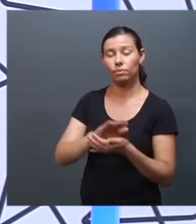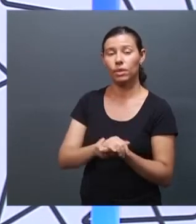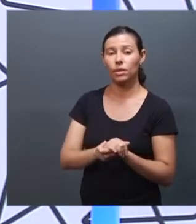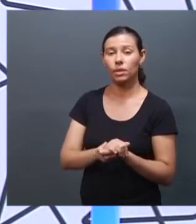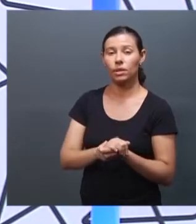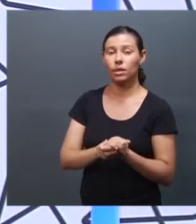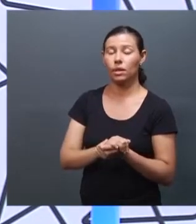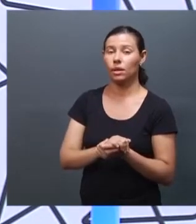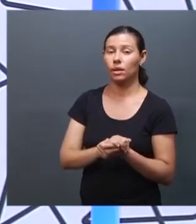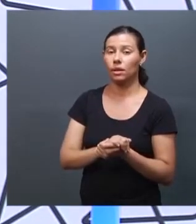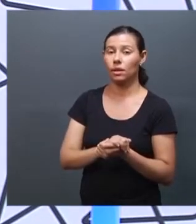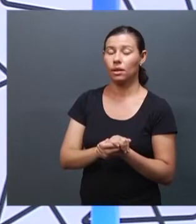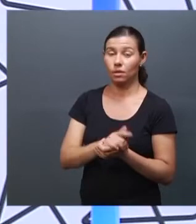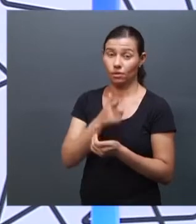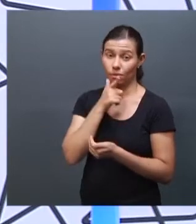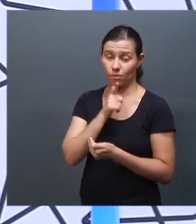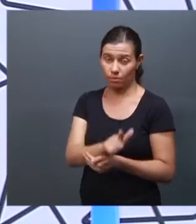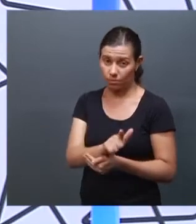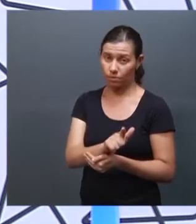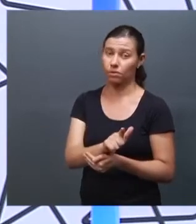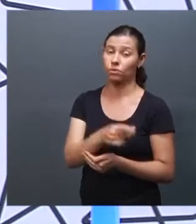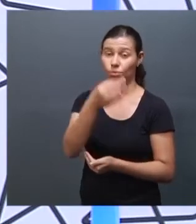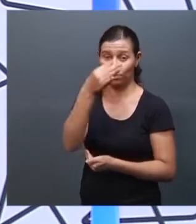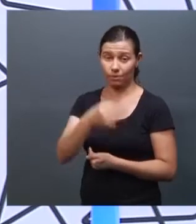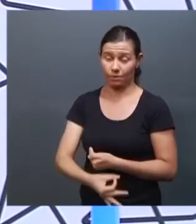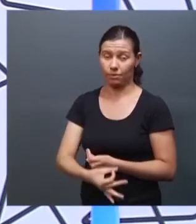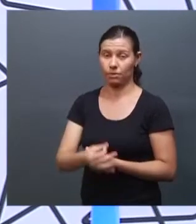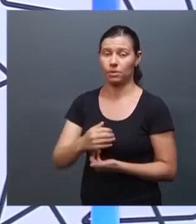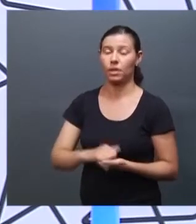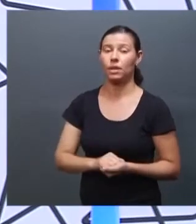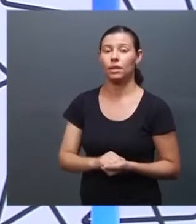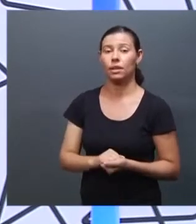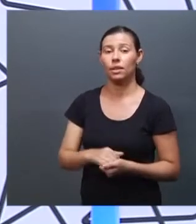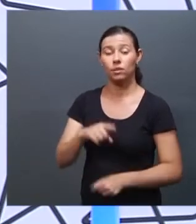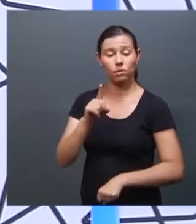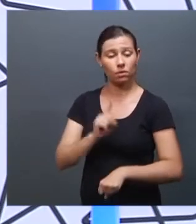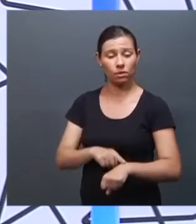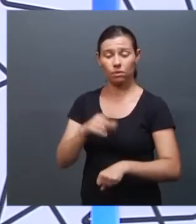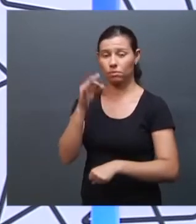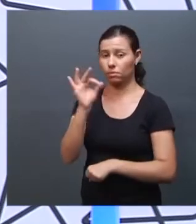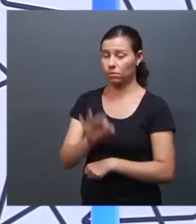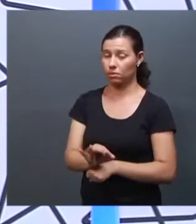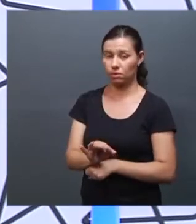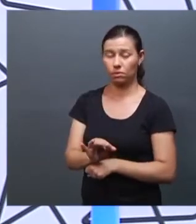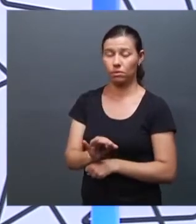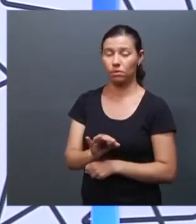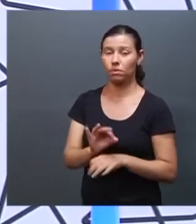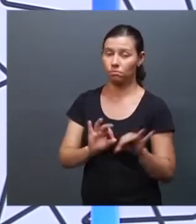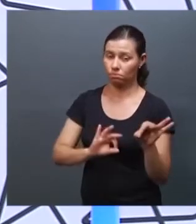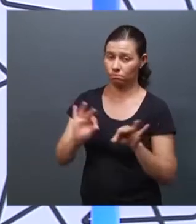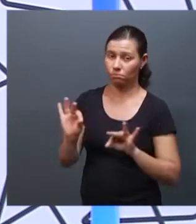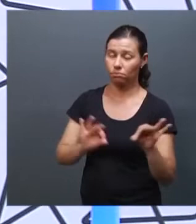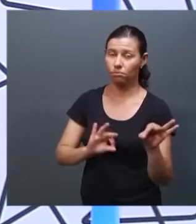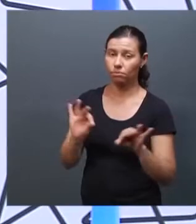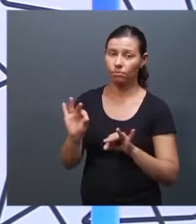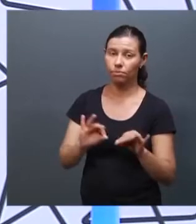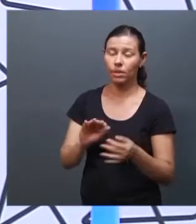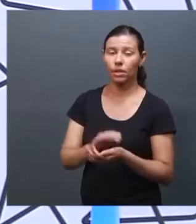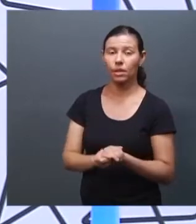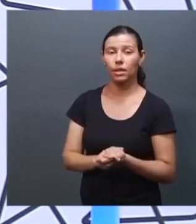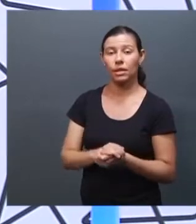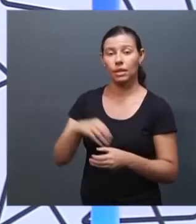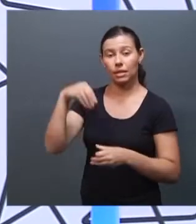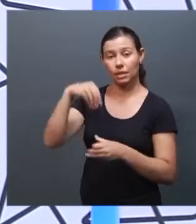eficiente foi correta e agiu em tempo certo porque nós tivemos alguns episódios dentro da própria